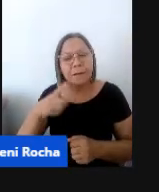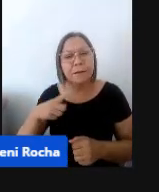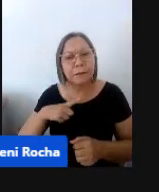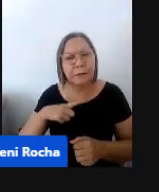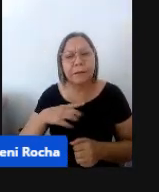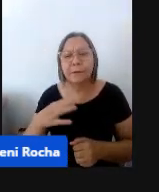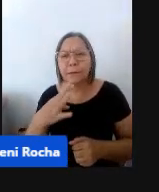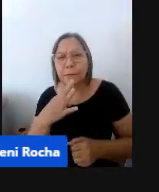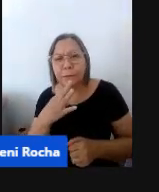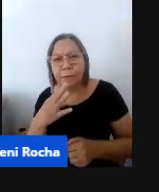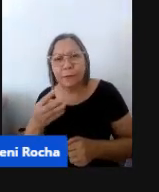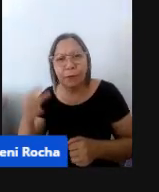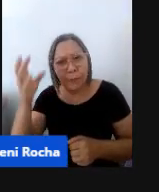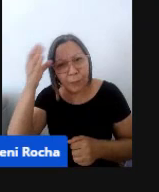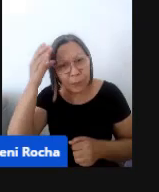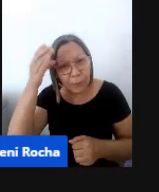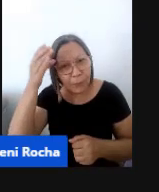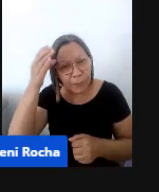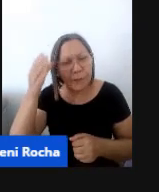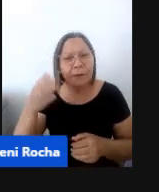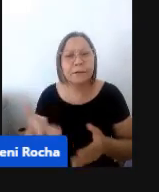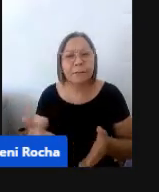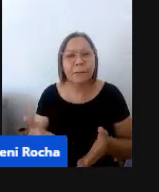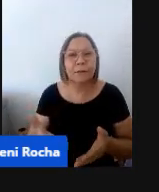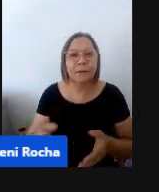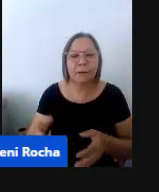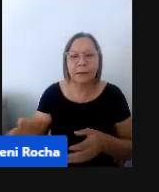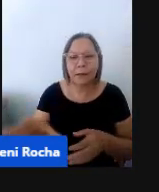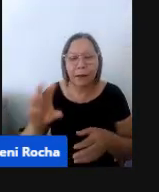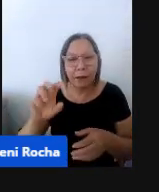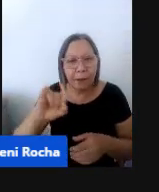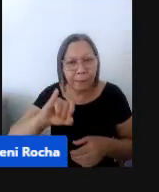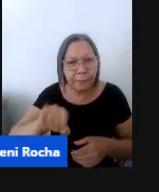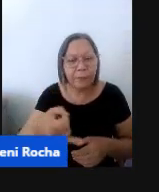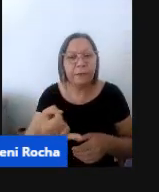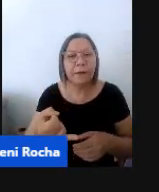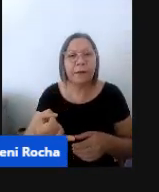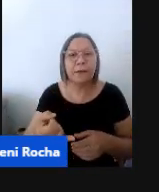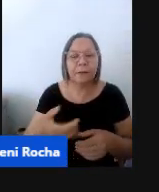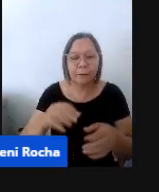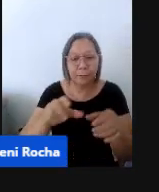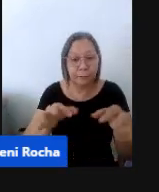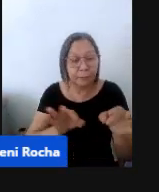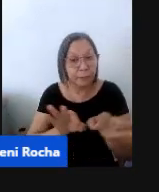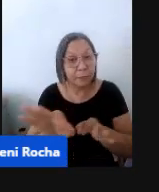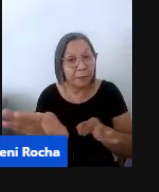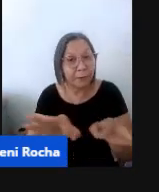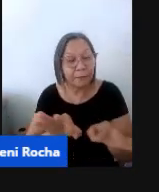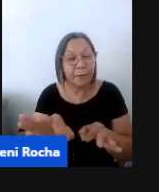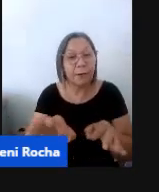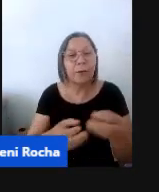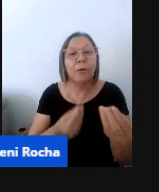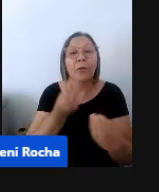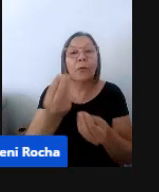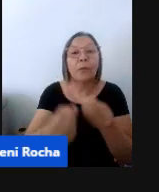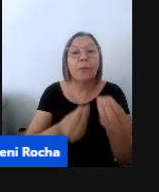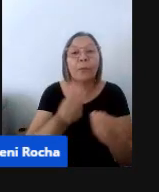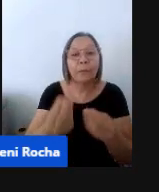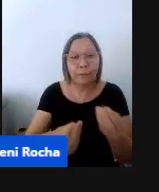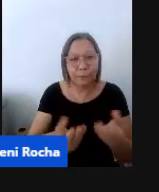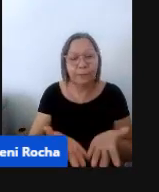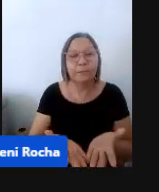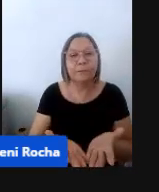então, tudo isso para o nosso trabalho. Como é que a gente vai organizar isso? Então, a nossa referência é a BMCC,